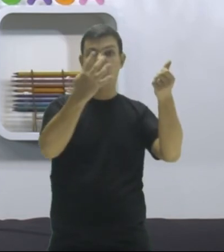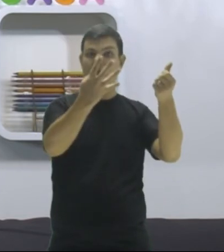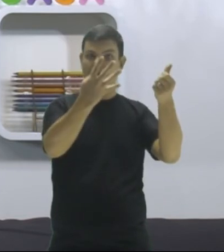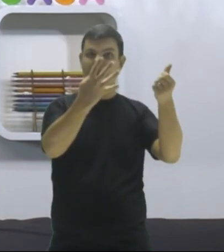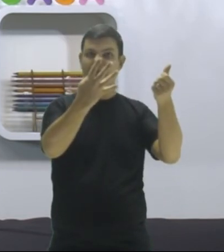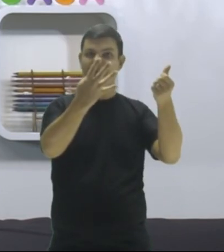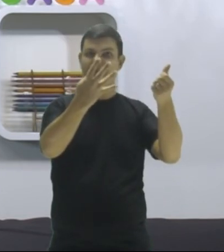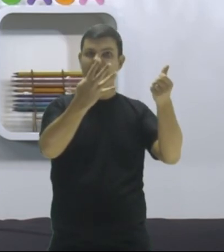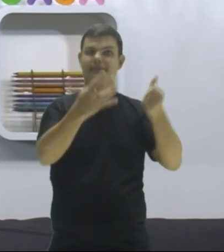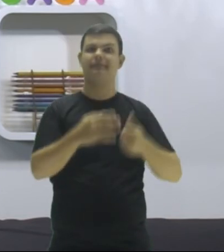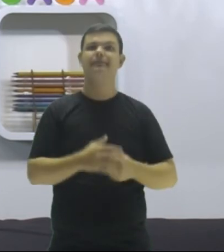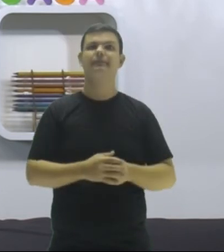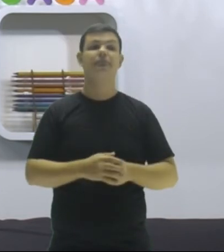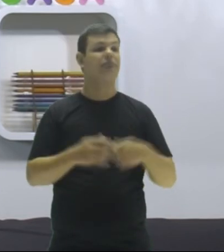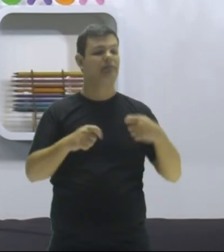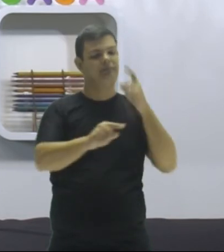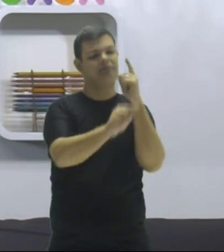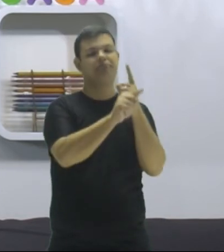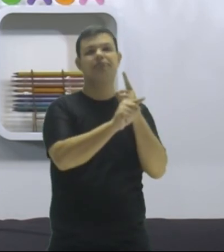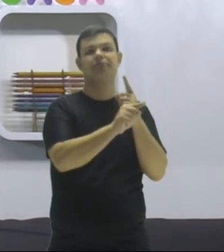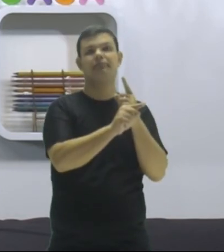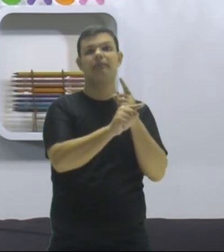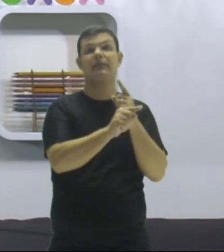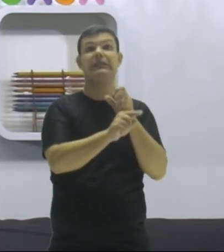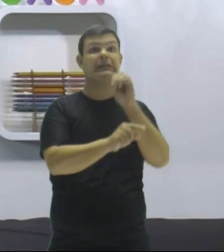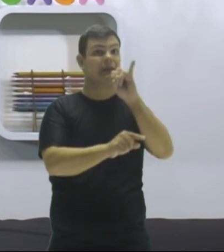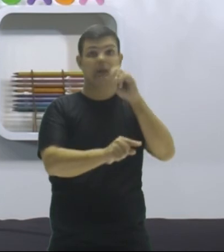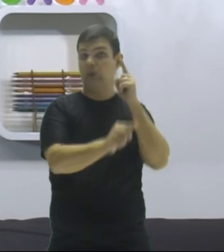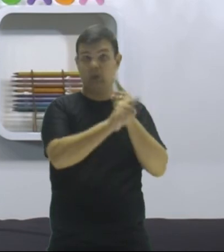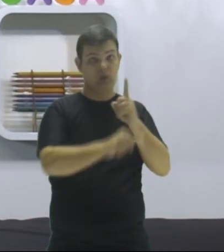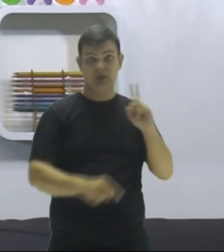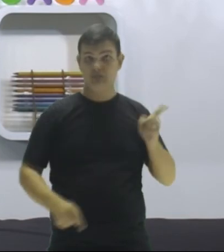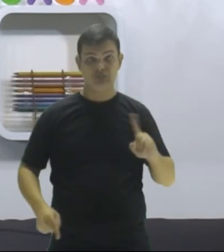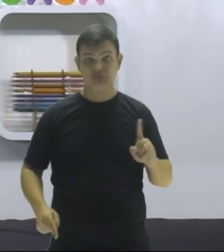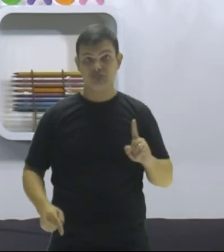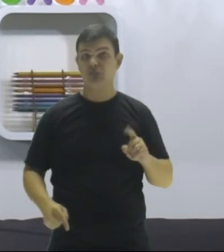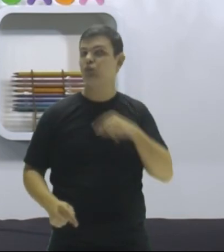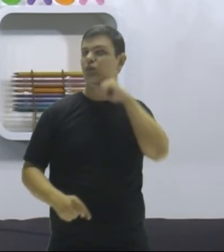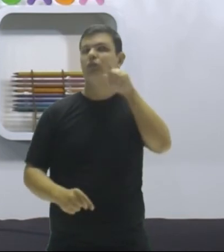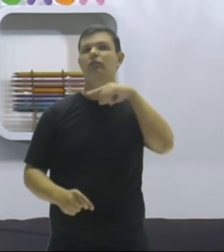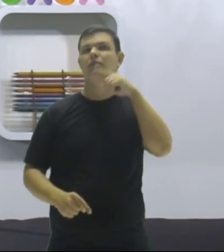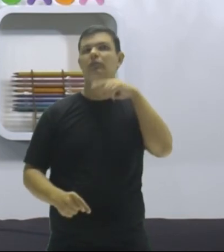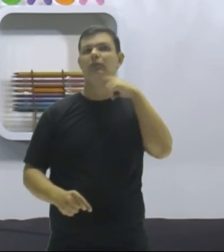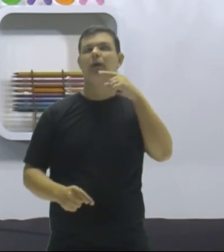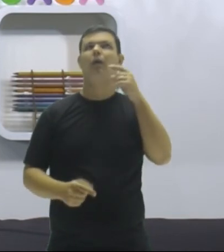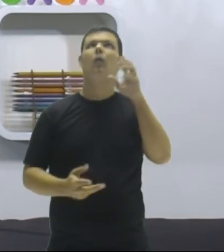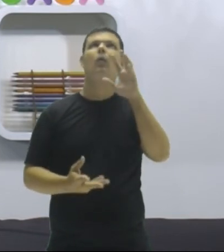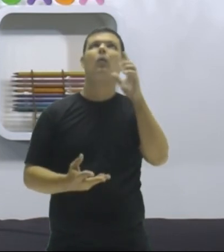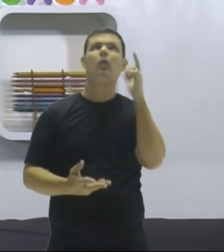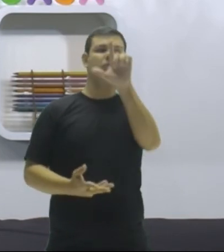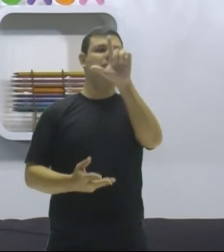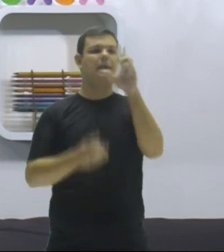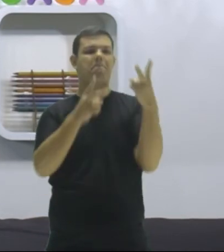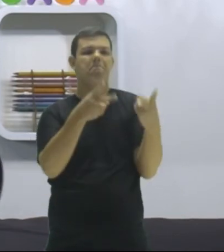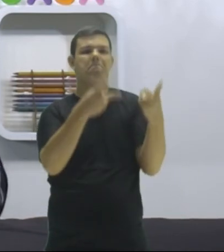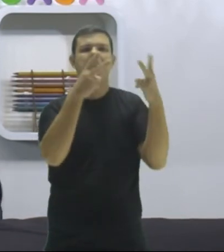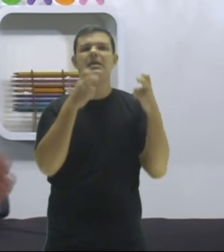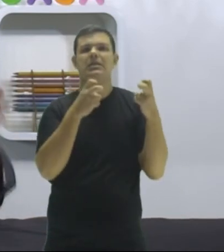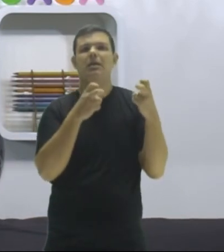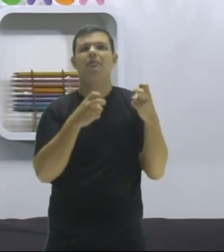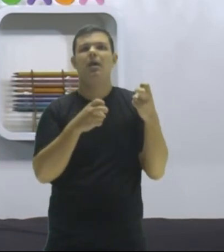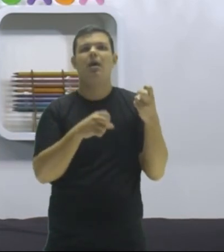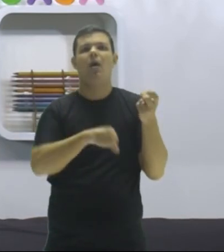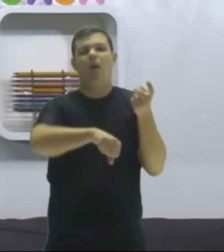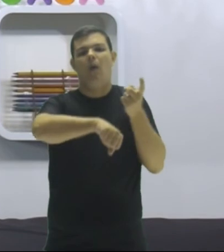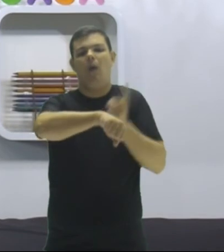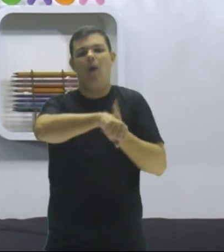quatro. Eu tenho que achar isso. Porque se eu não achar, eu não vou conseguir identificar quando eles